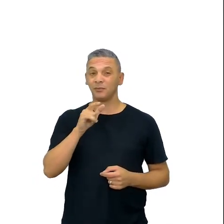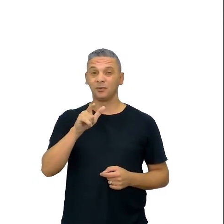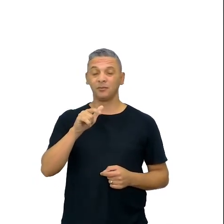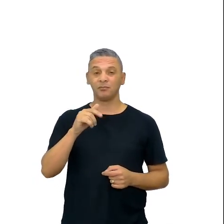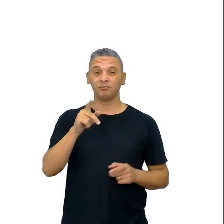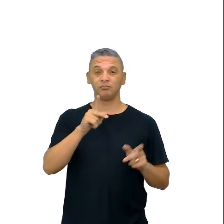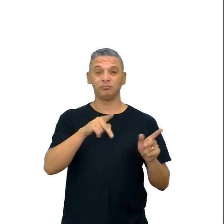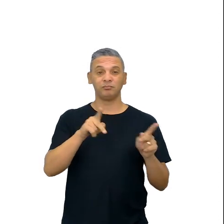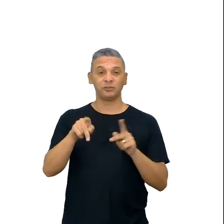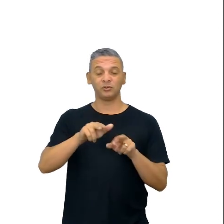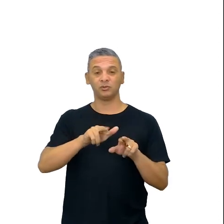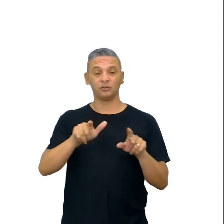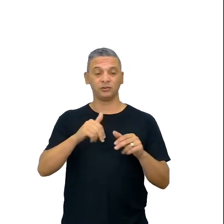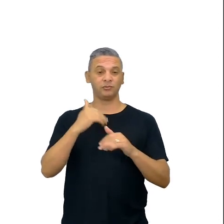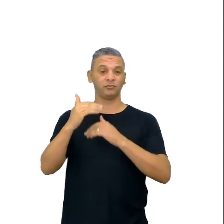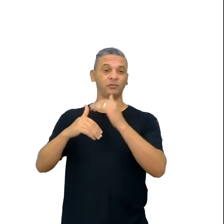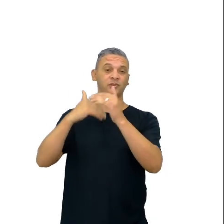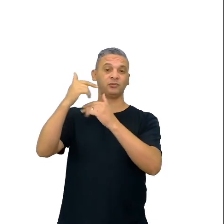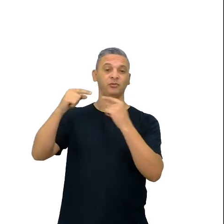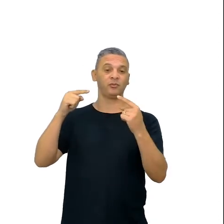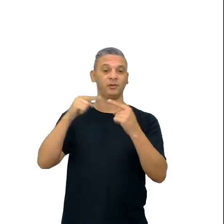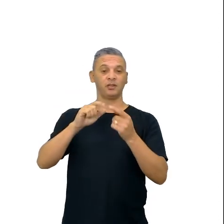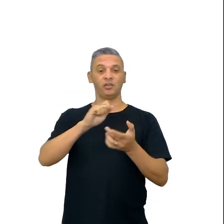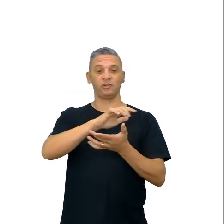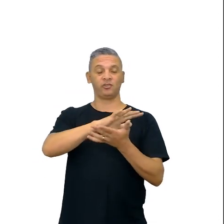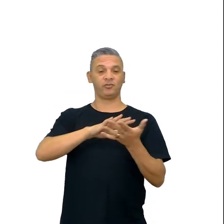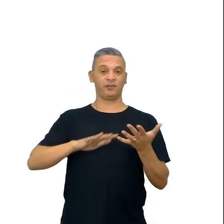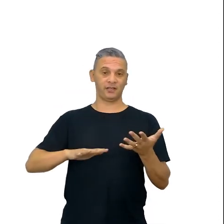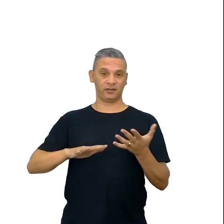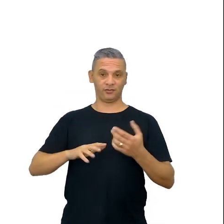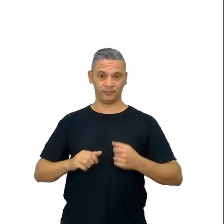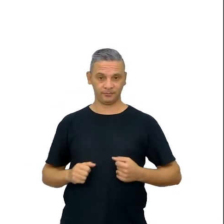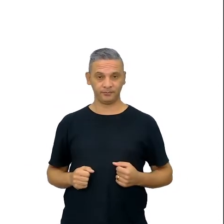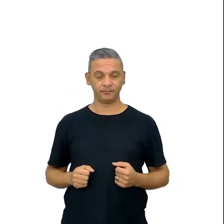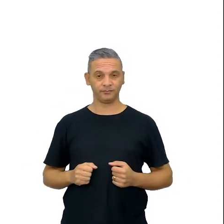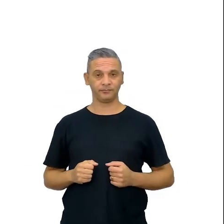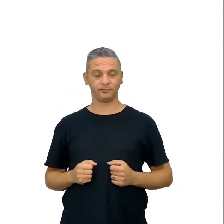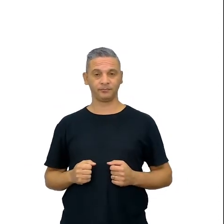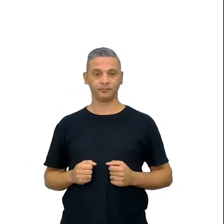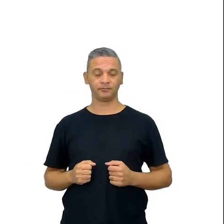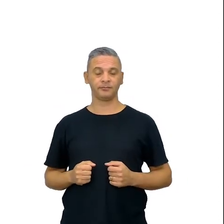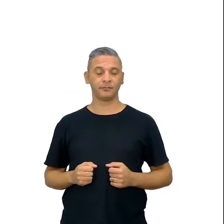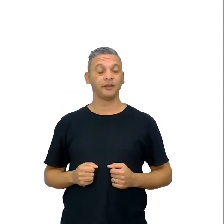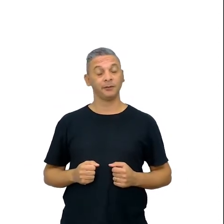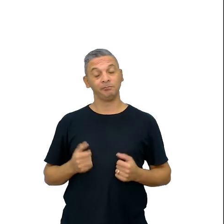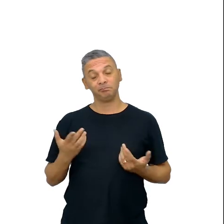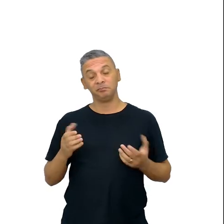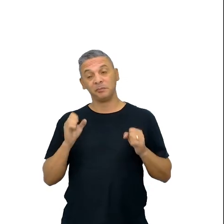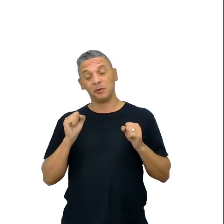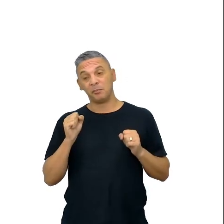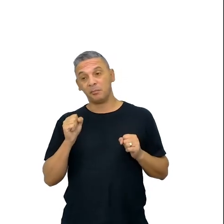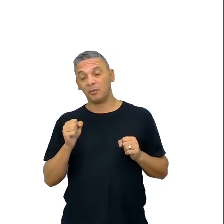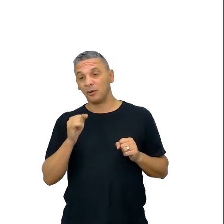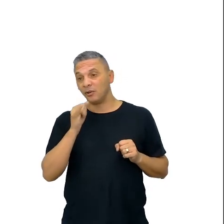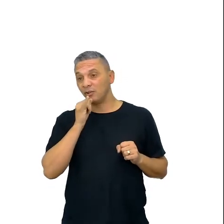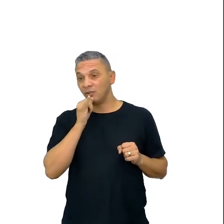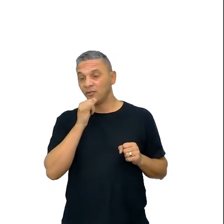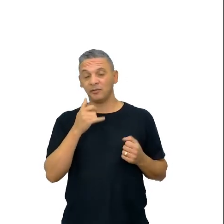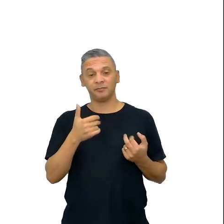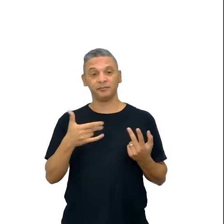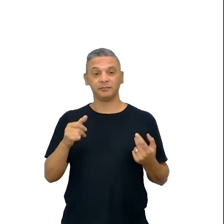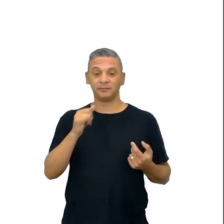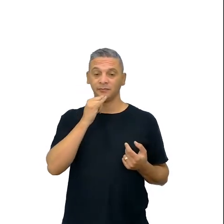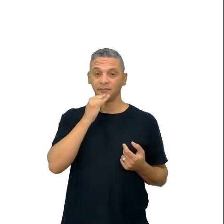desenvolvimento de alguma atividade interdisciplinar, alguma coisa ou pluridisciplinar,